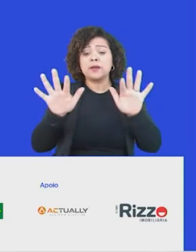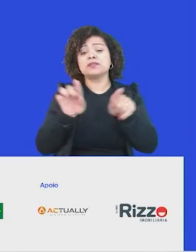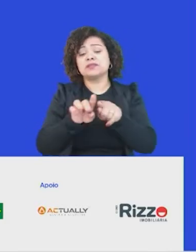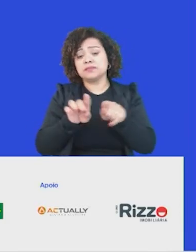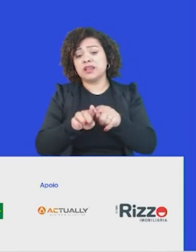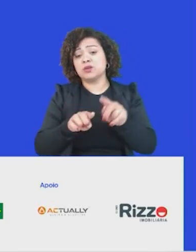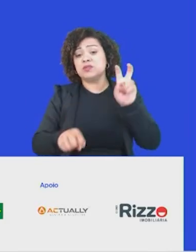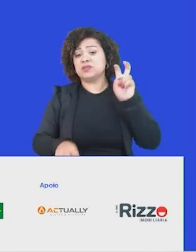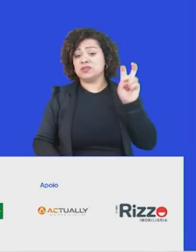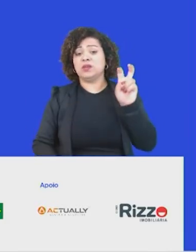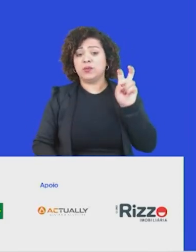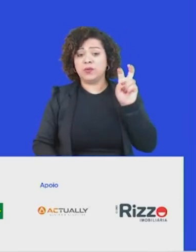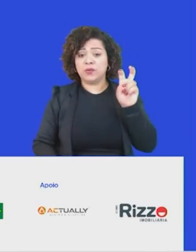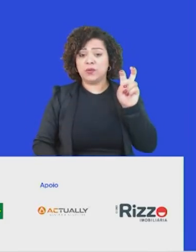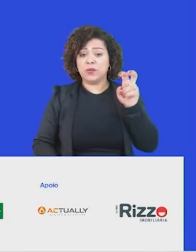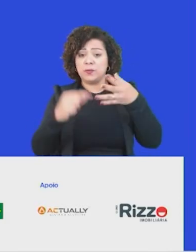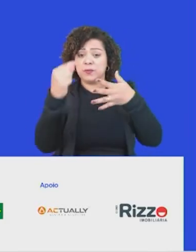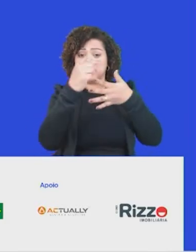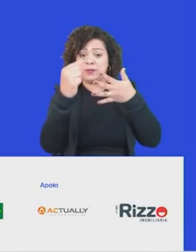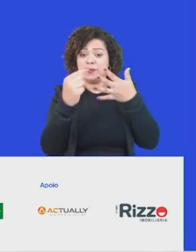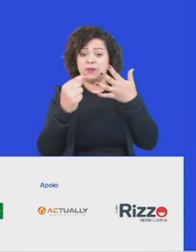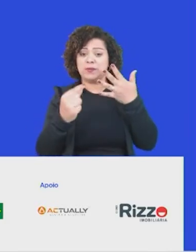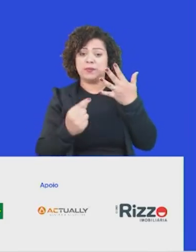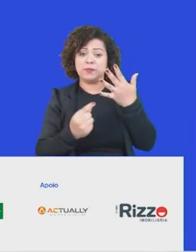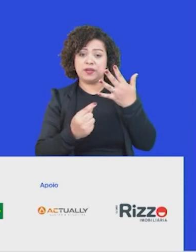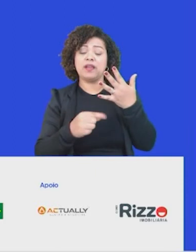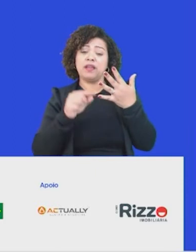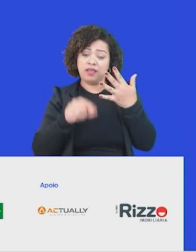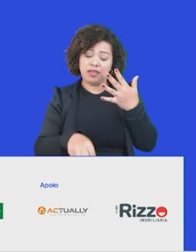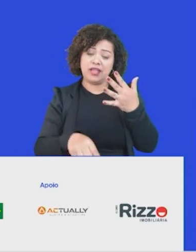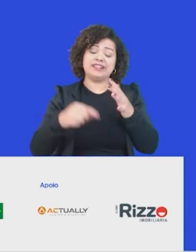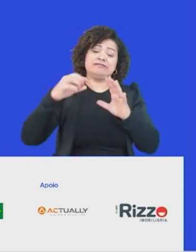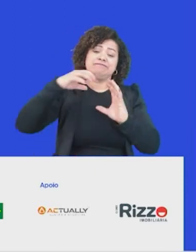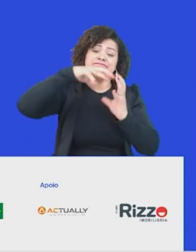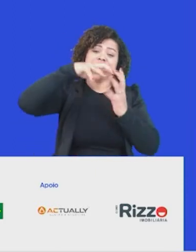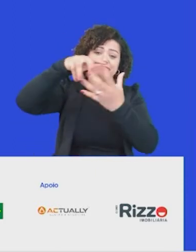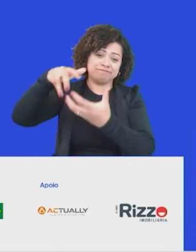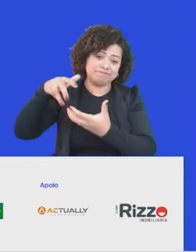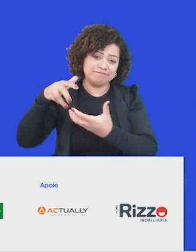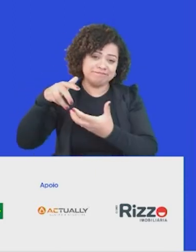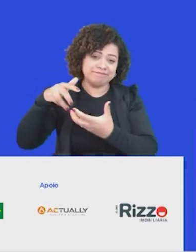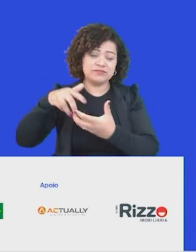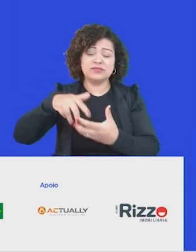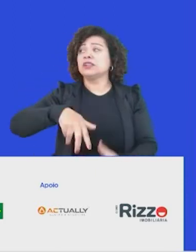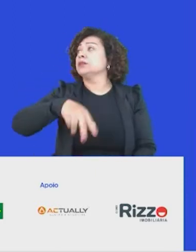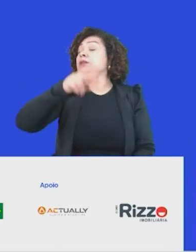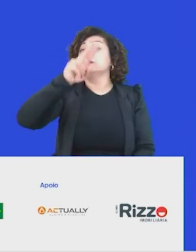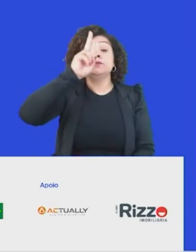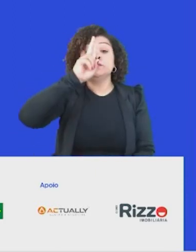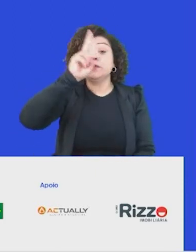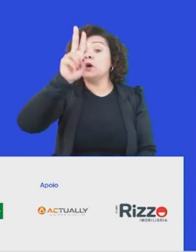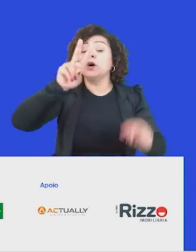primeiros, pela primeira vez, têm a ver com questões ambientais, é um tema que está gritando, é um tema que está